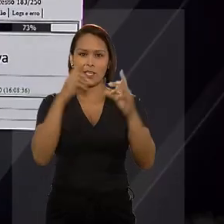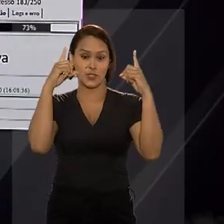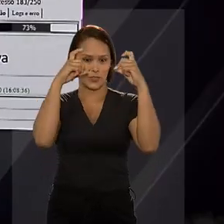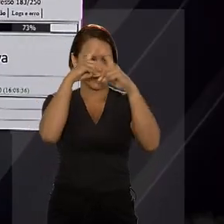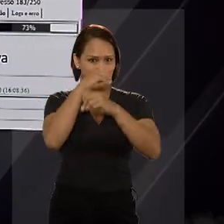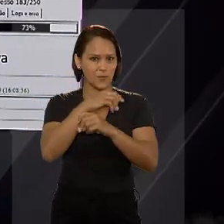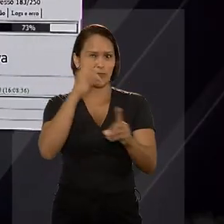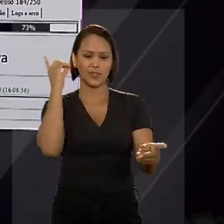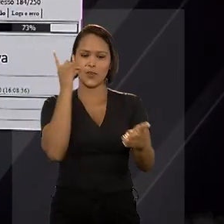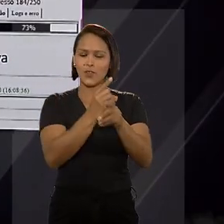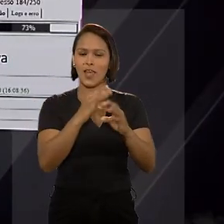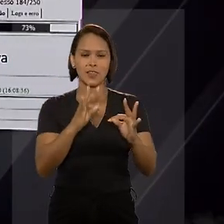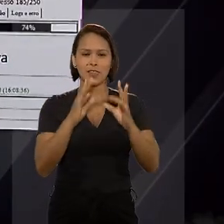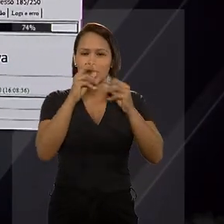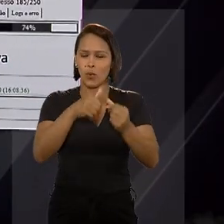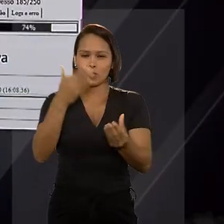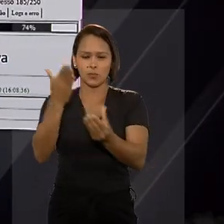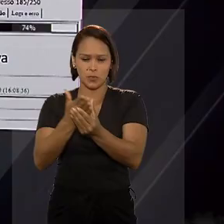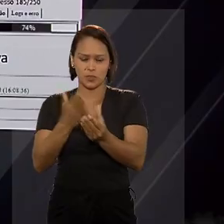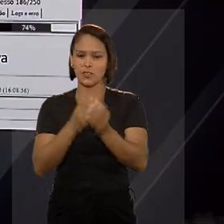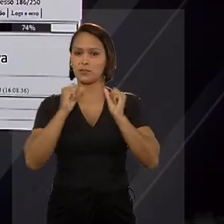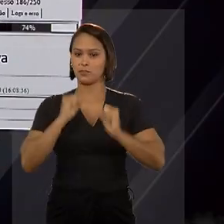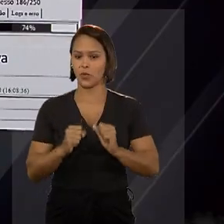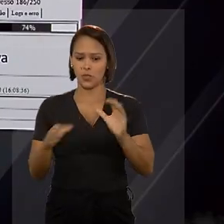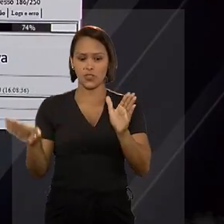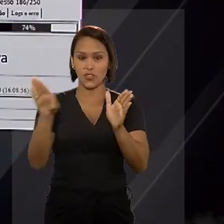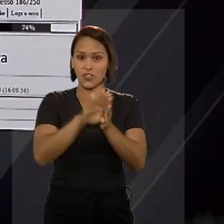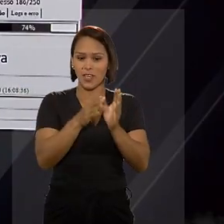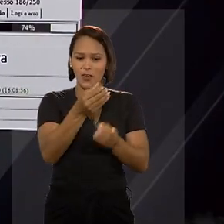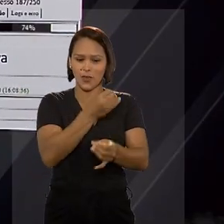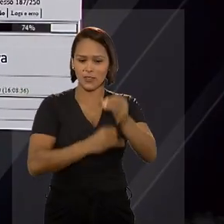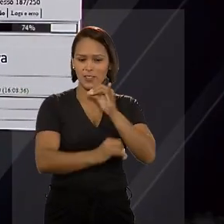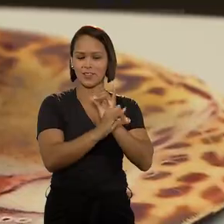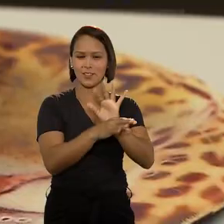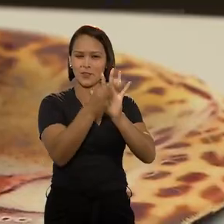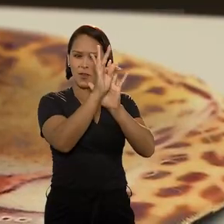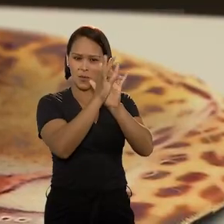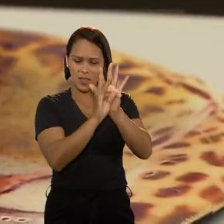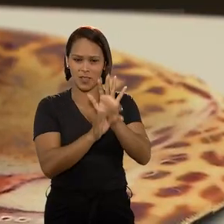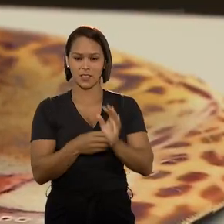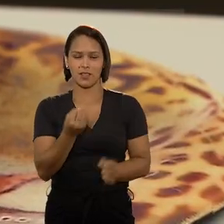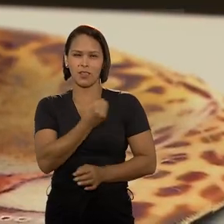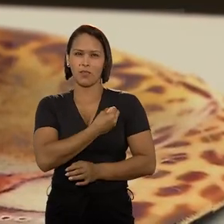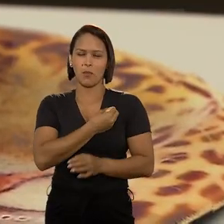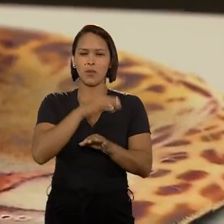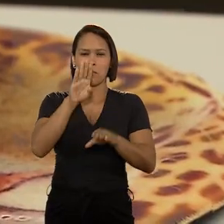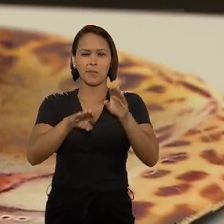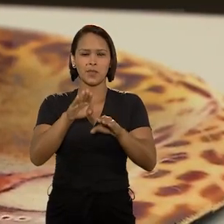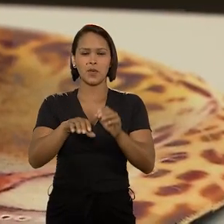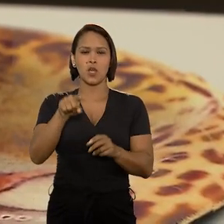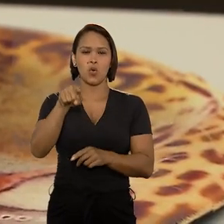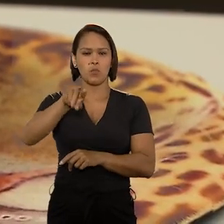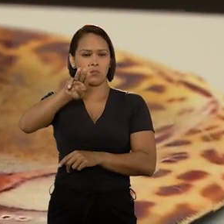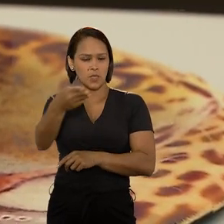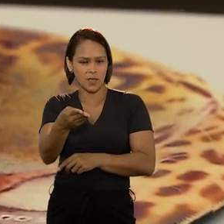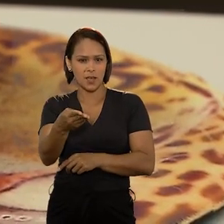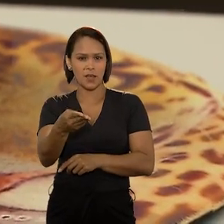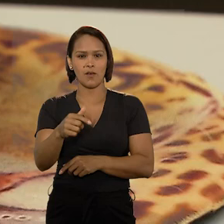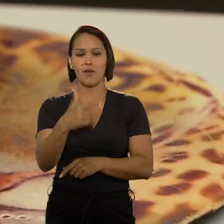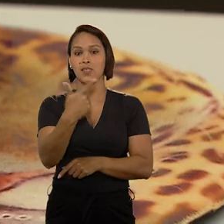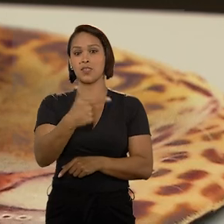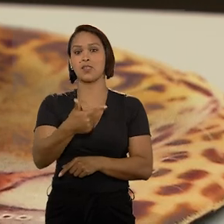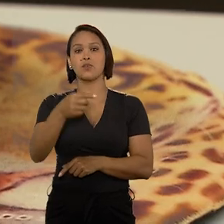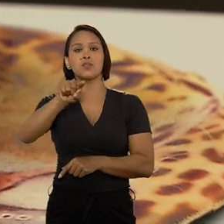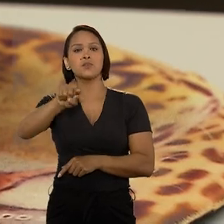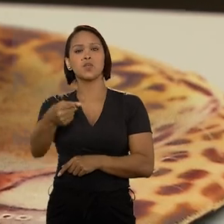difícil um documento não passar pela ferramenta no mesmo dia em que chega. Em números, isso é algo em torno de um milhão e